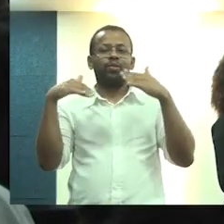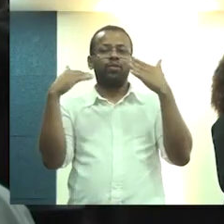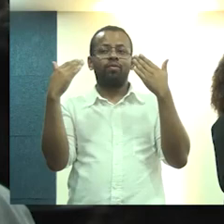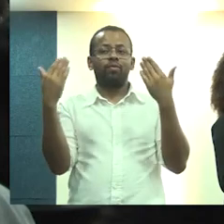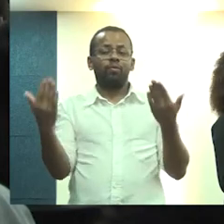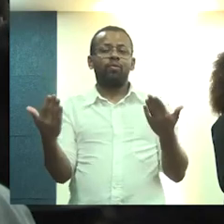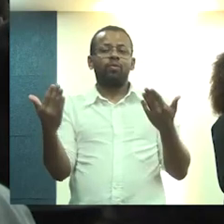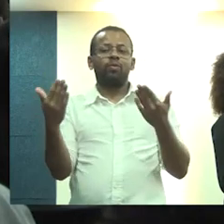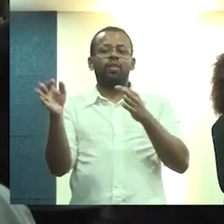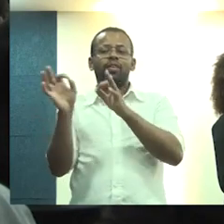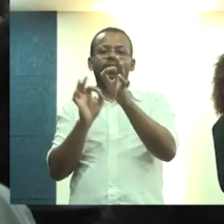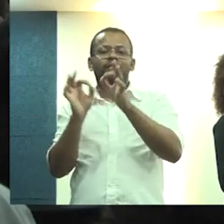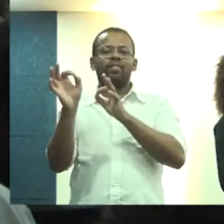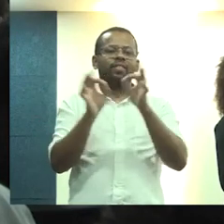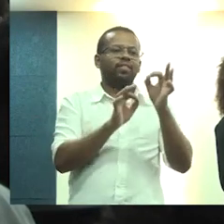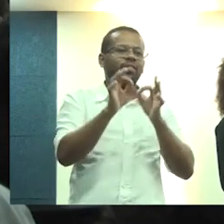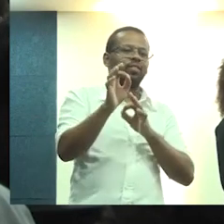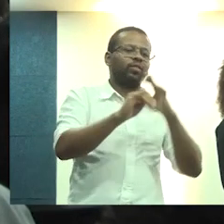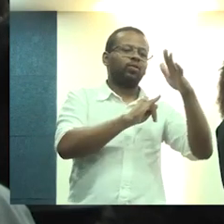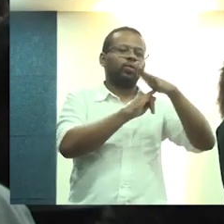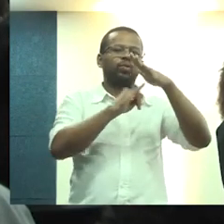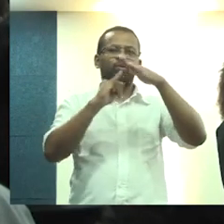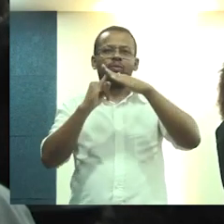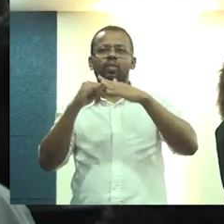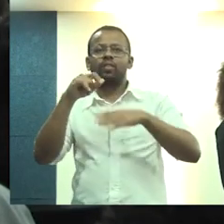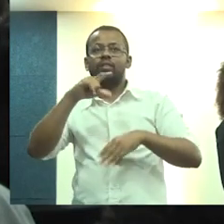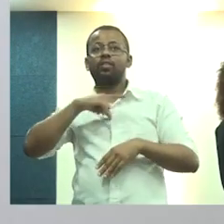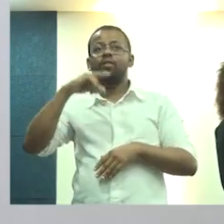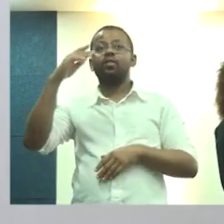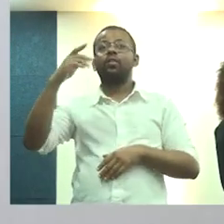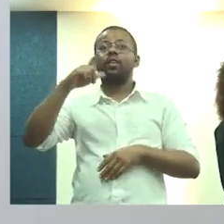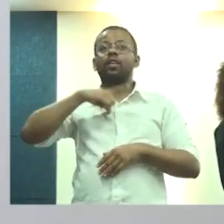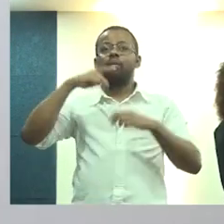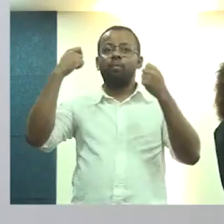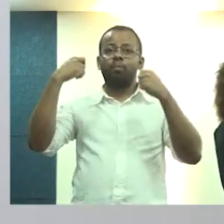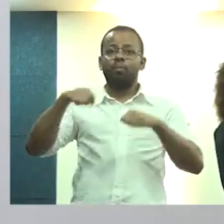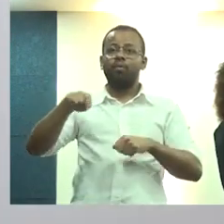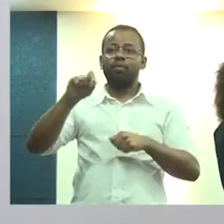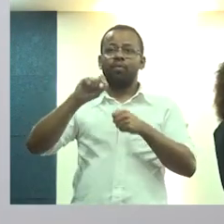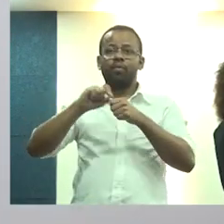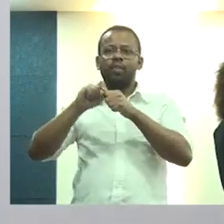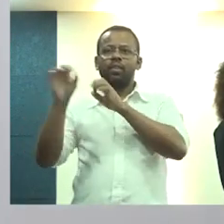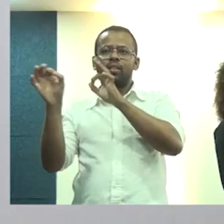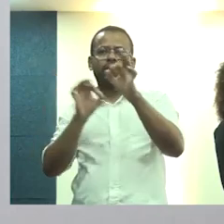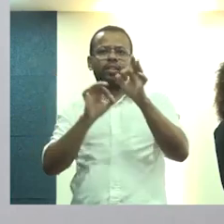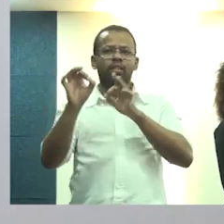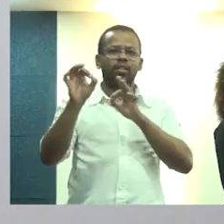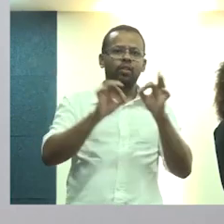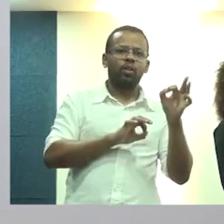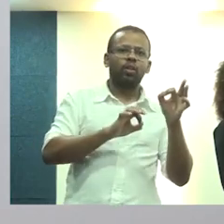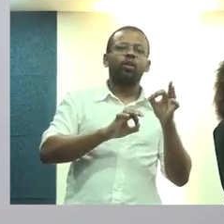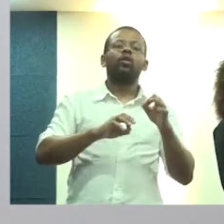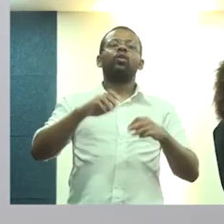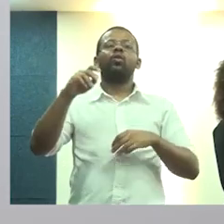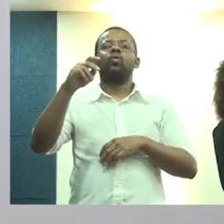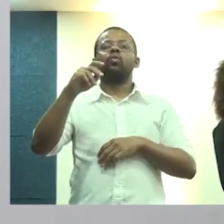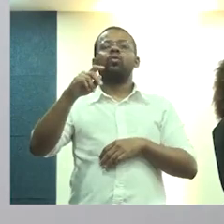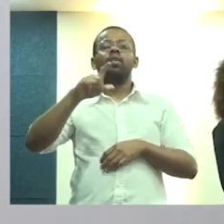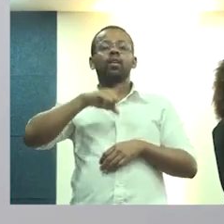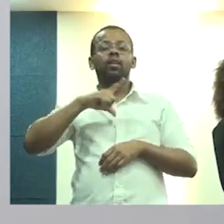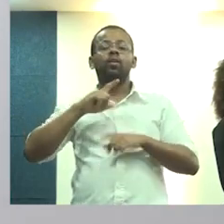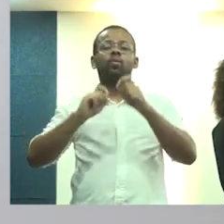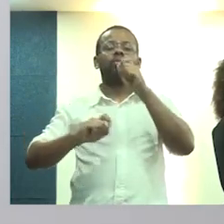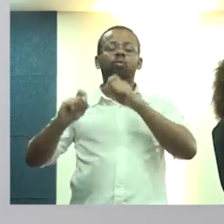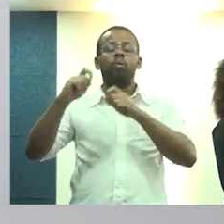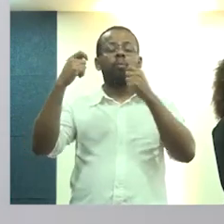todas as organizações, os entes locais que vão se habilitar para fazer urbanização, para fazer intervenção nos territórios periféricos,